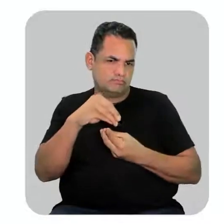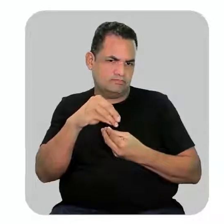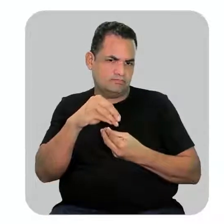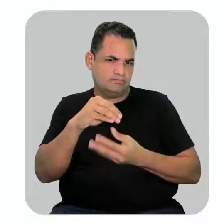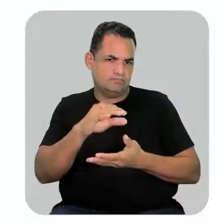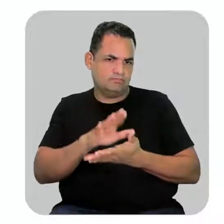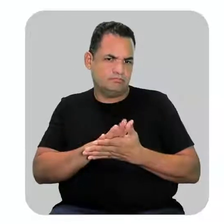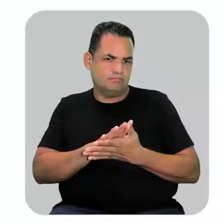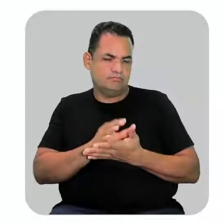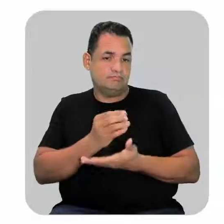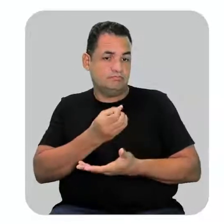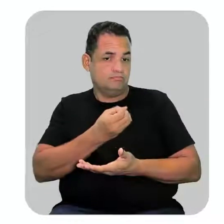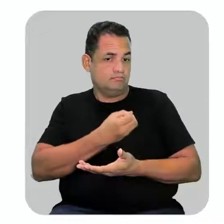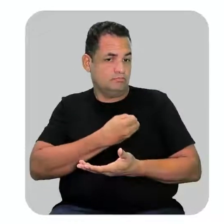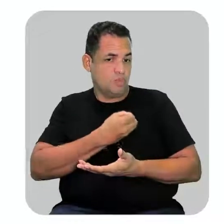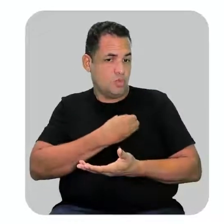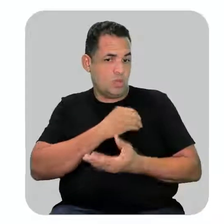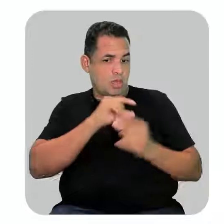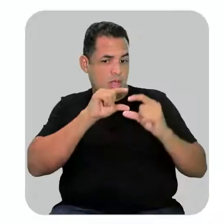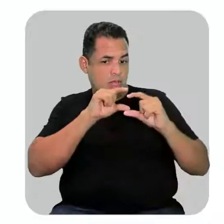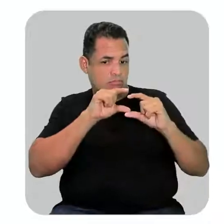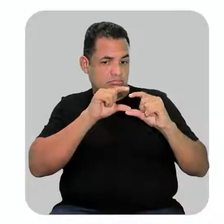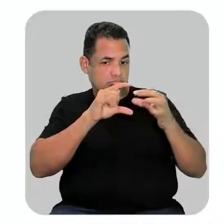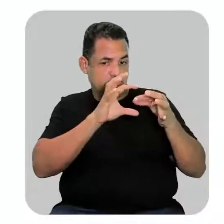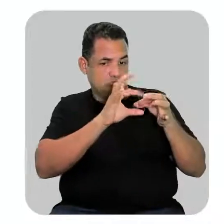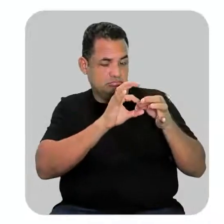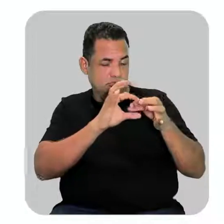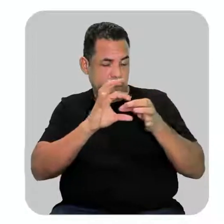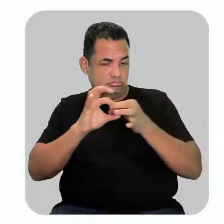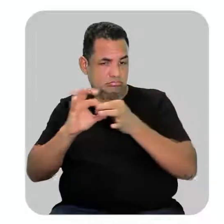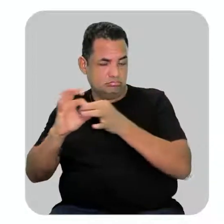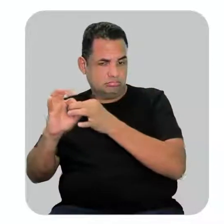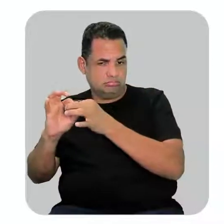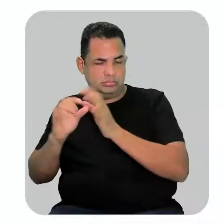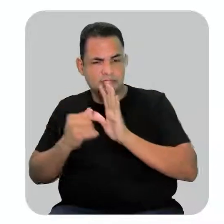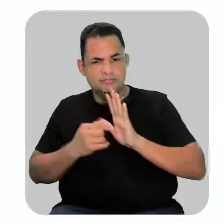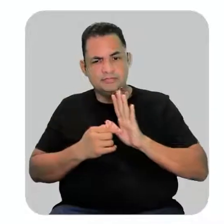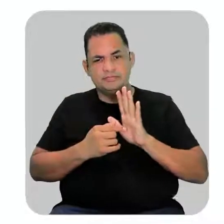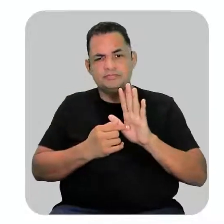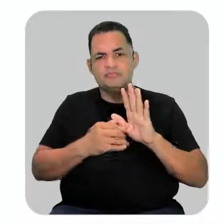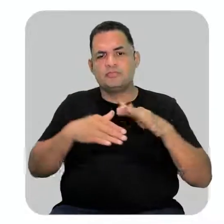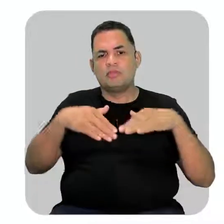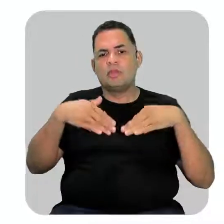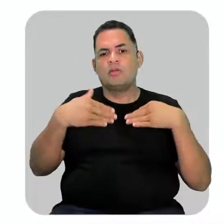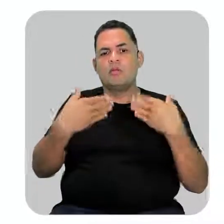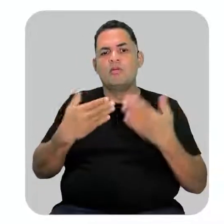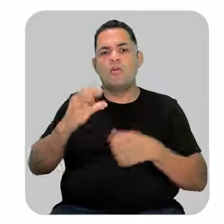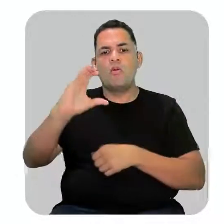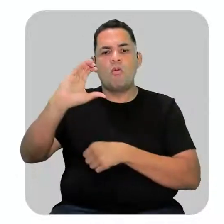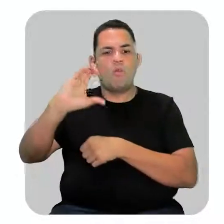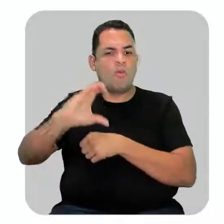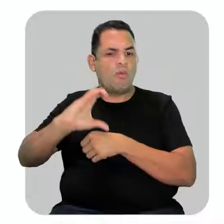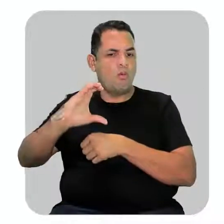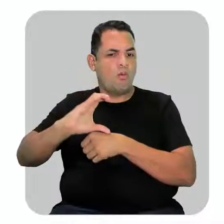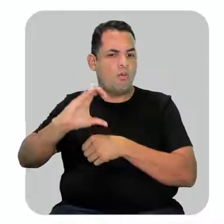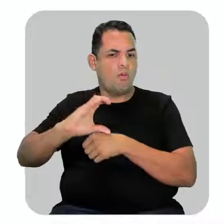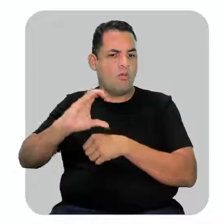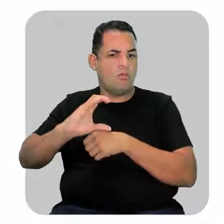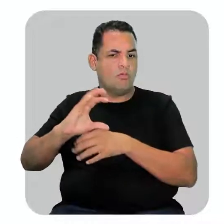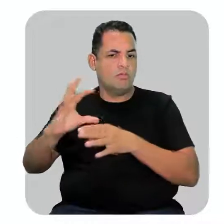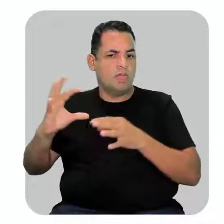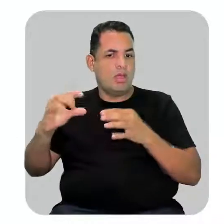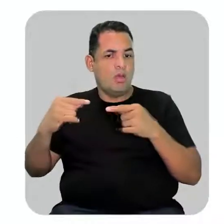numerar a cadeia e mostrar em qual carbono estão